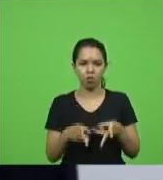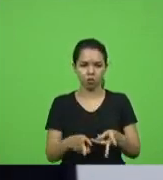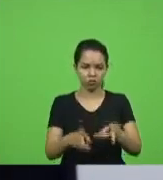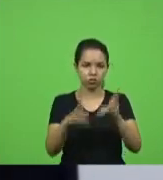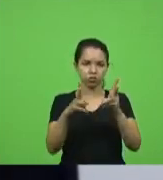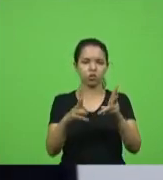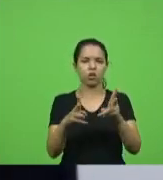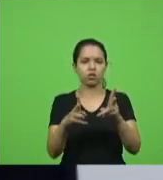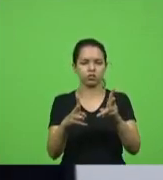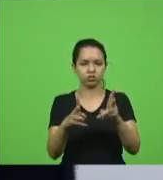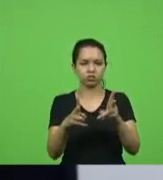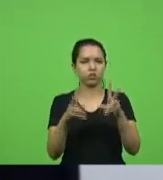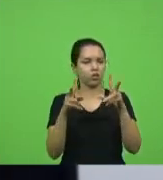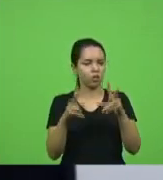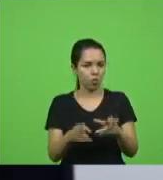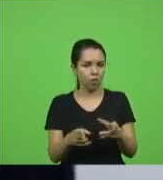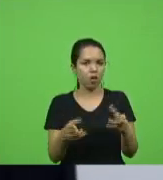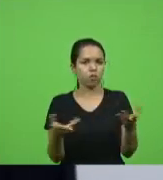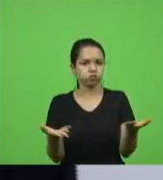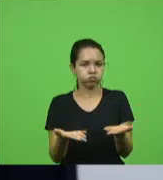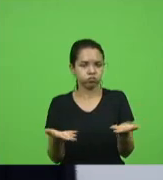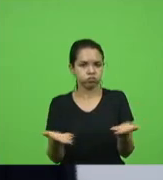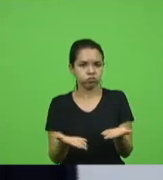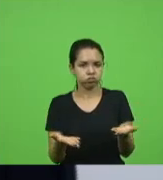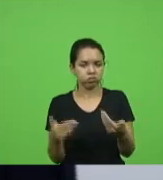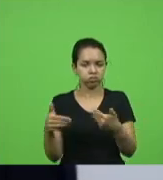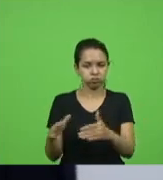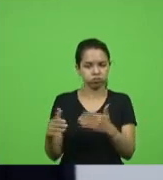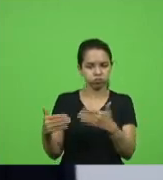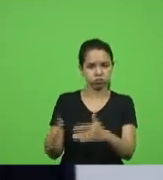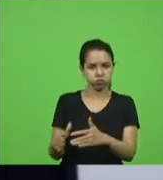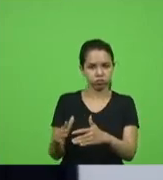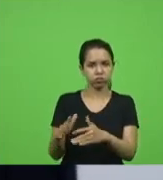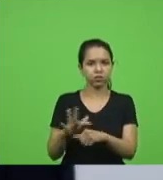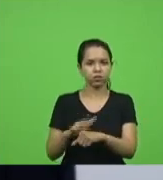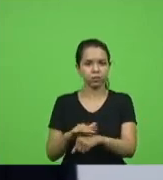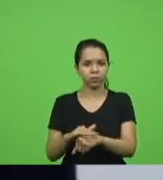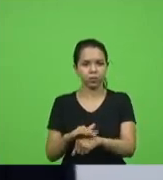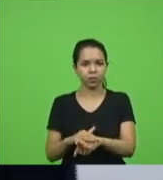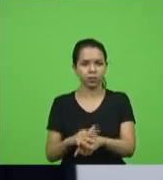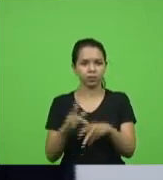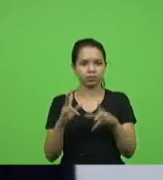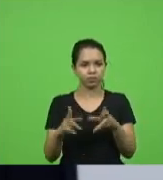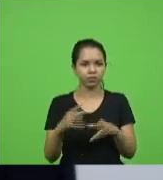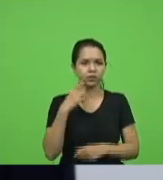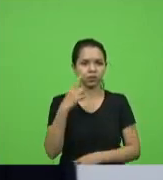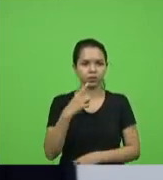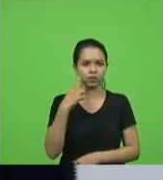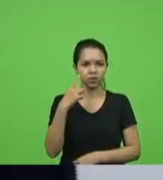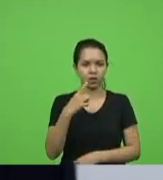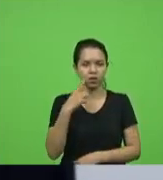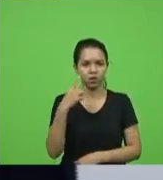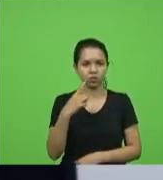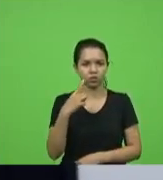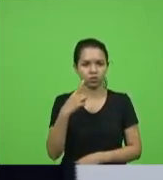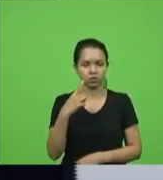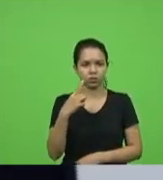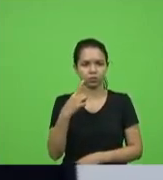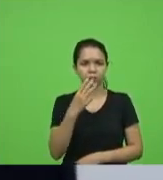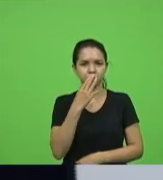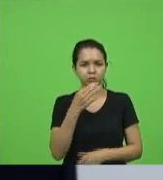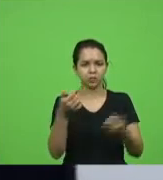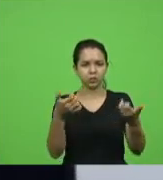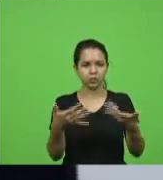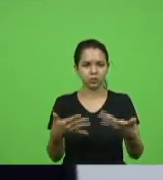descaso que está tendo com essa doença como o deputado Sopelsa falou até quando é problema